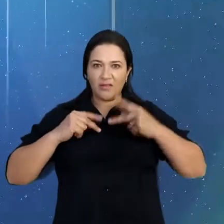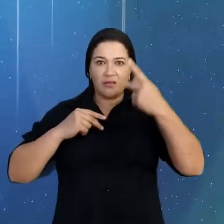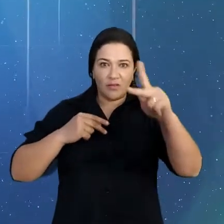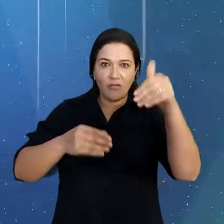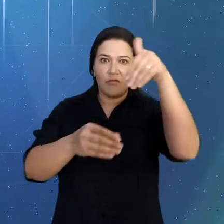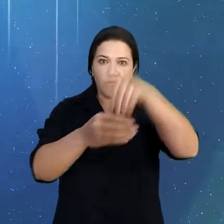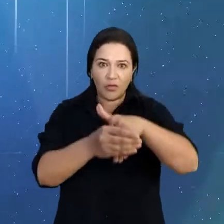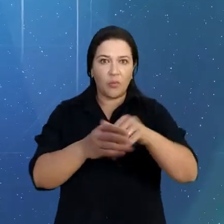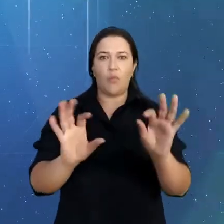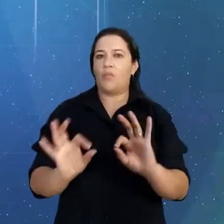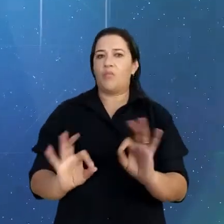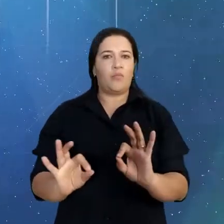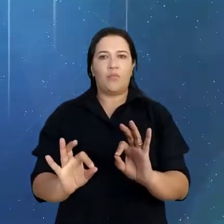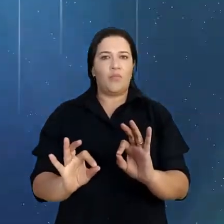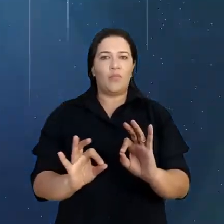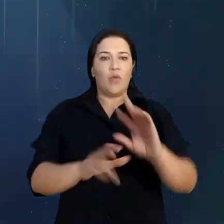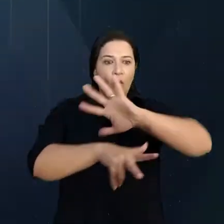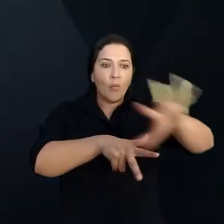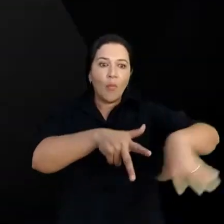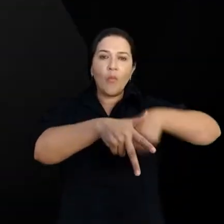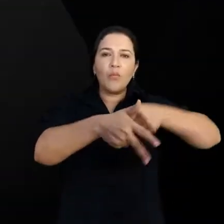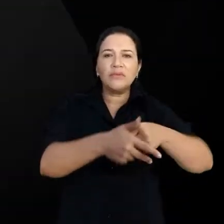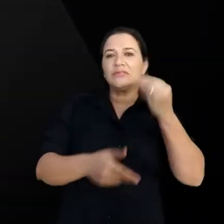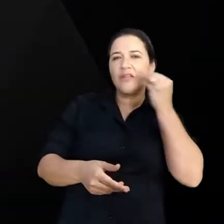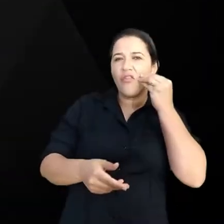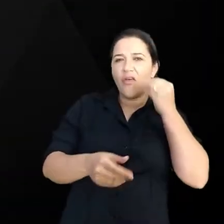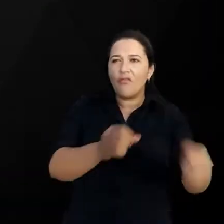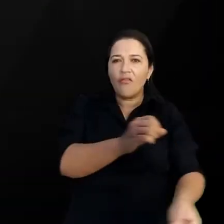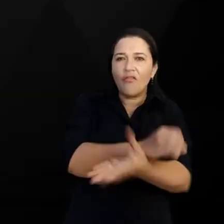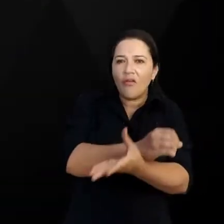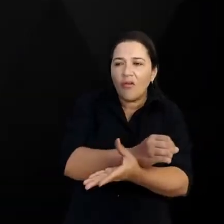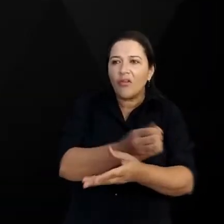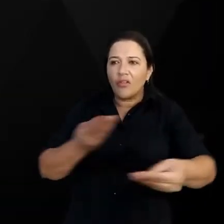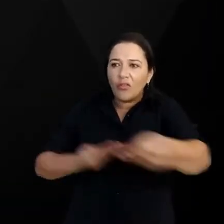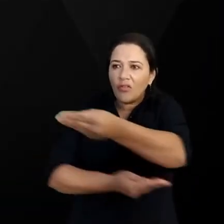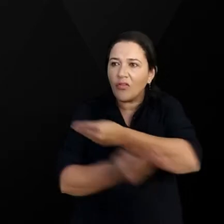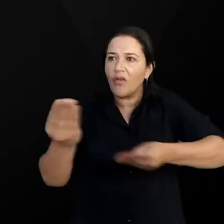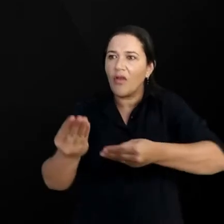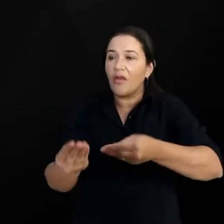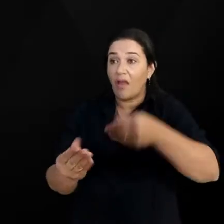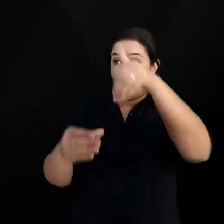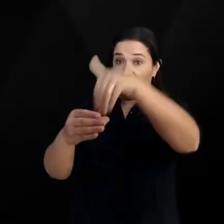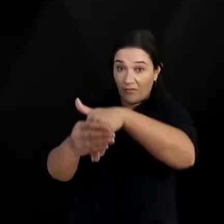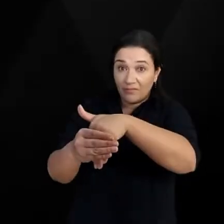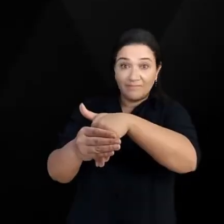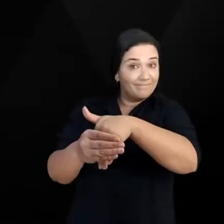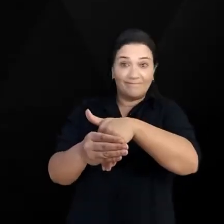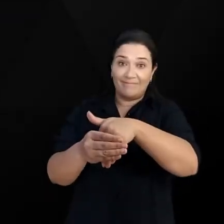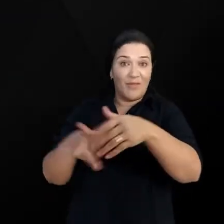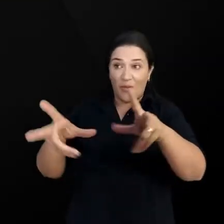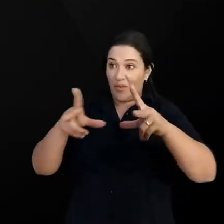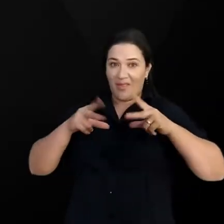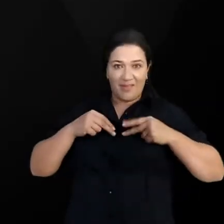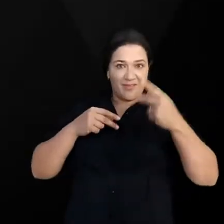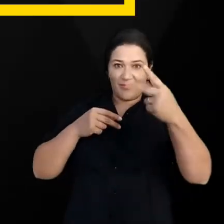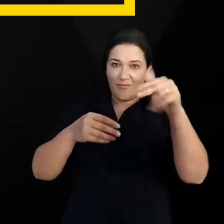voto. Se tem atitudes corruptas, como tentar comprar votos ou trocar por favores, também não